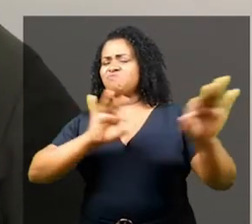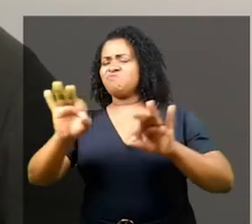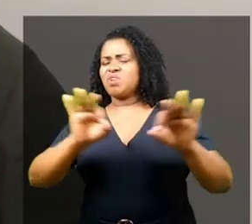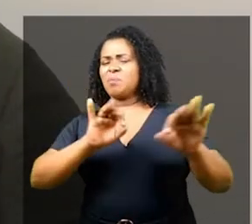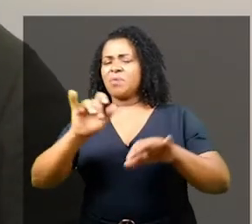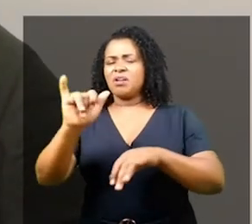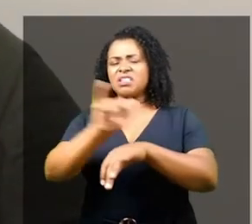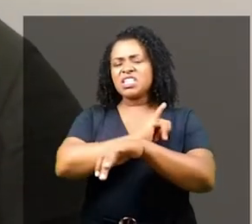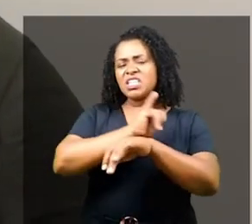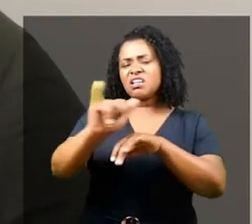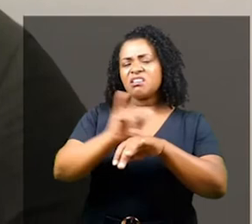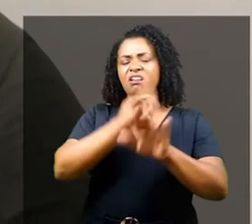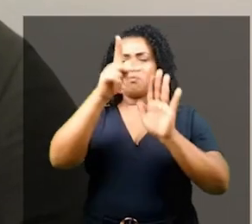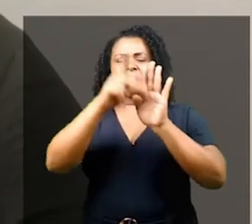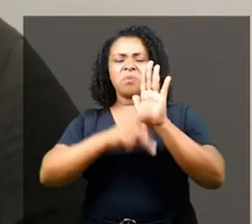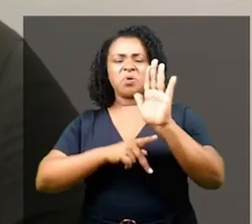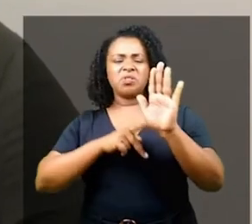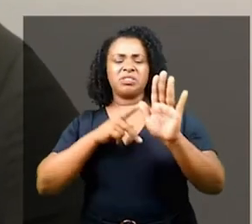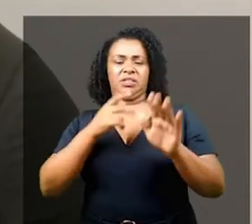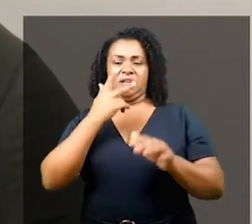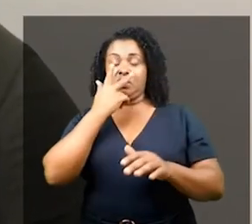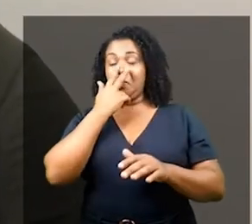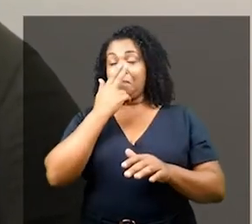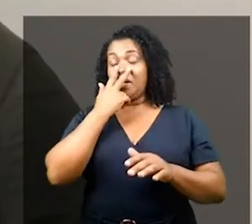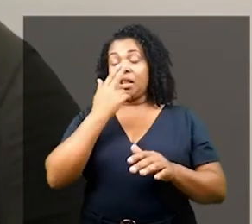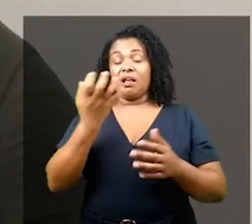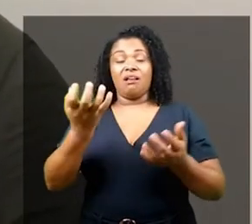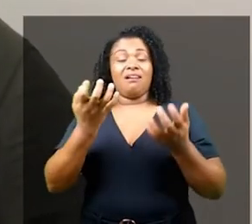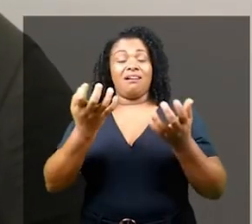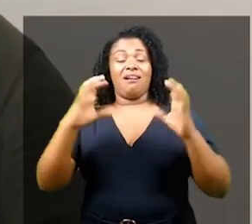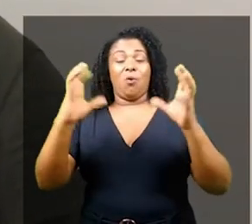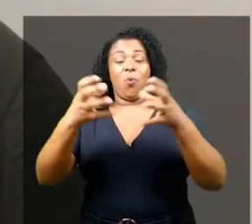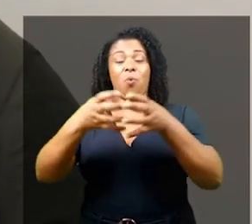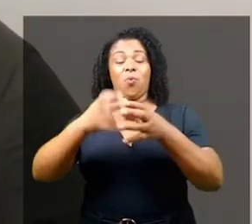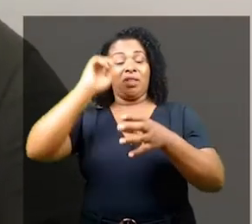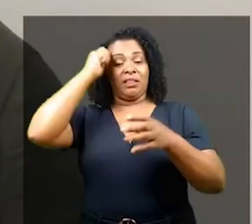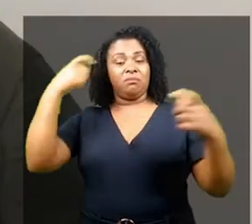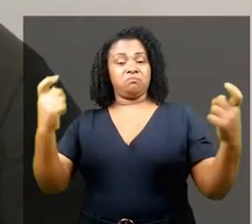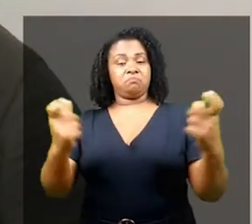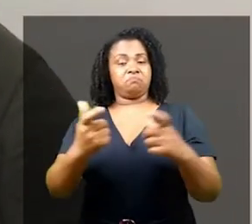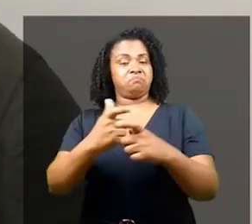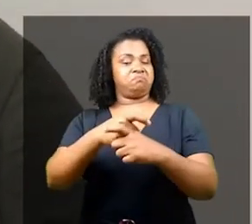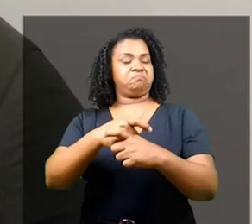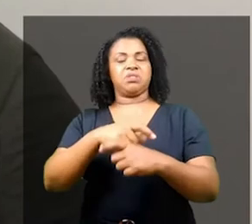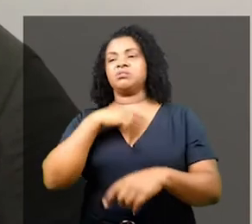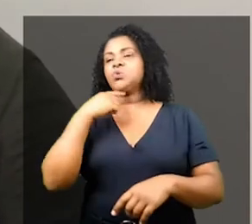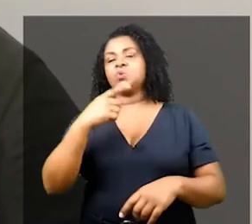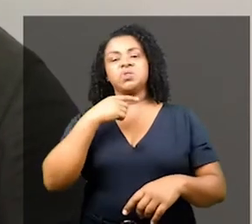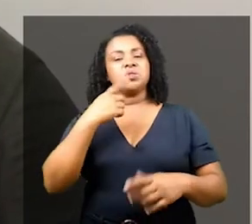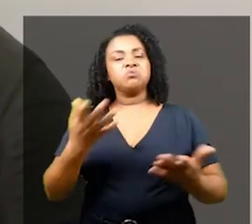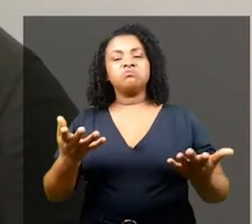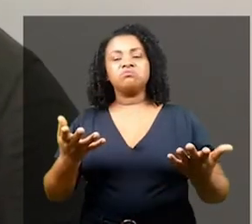nós influenciarmos e nós fizemos da música, a nossa música, a música e a